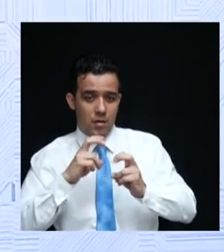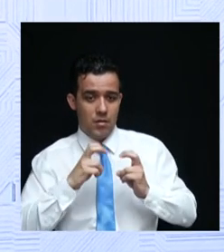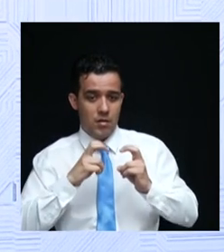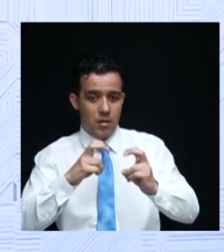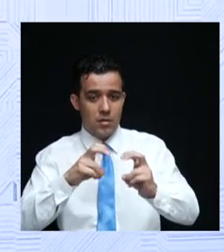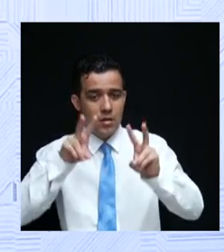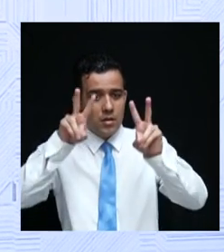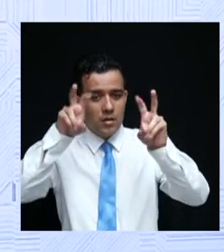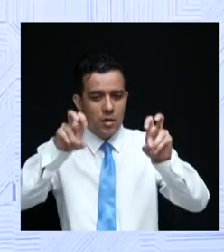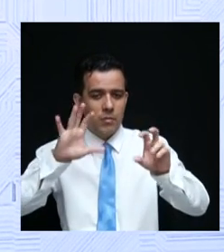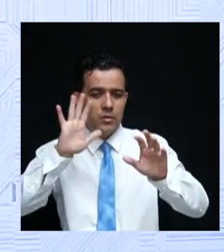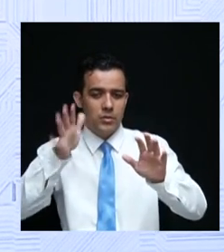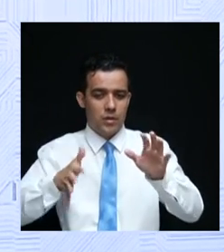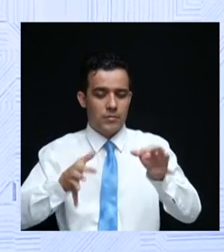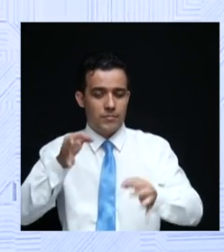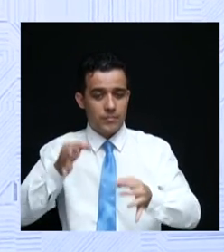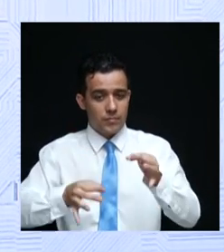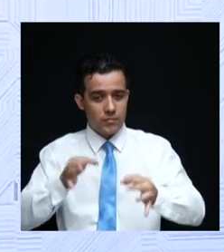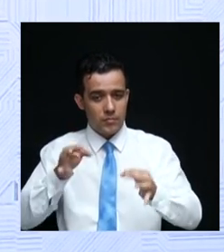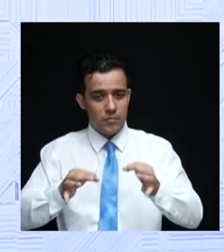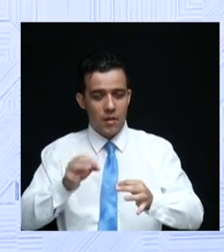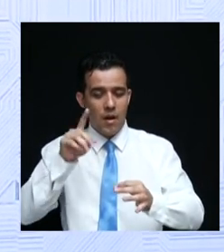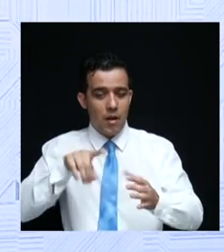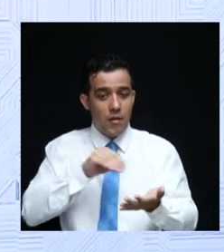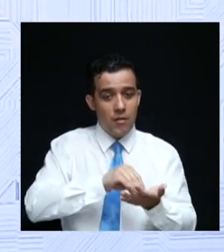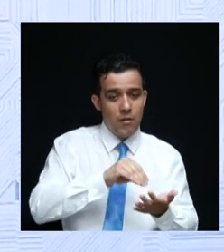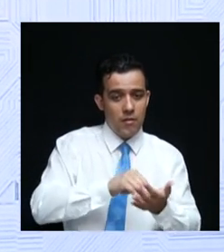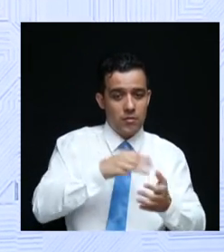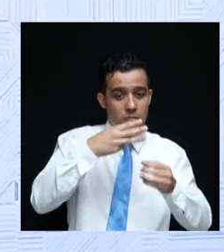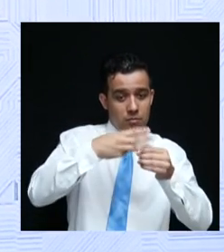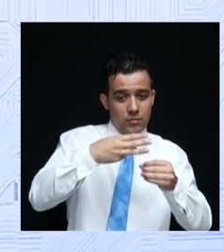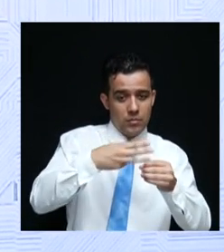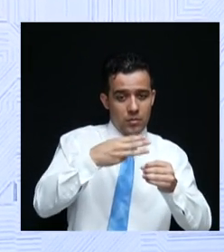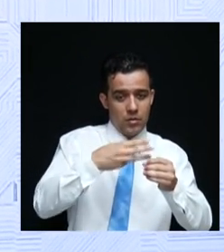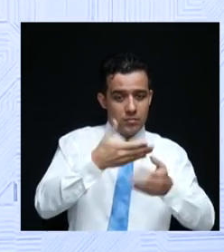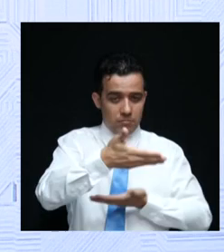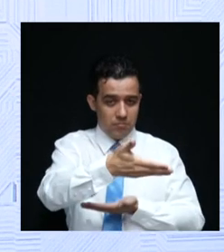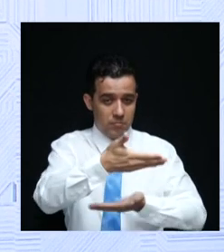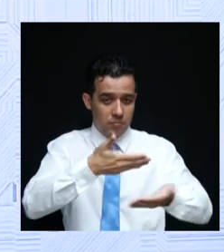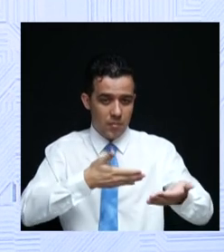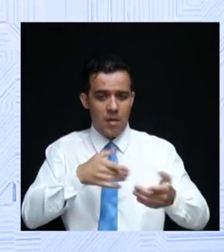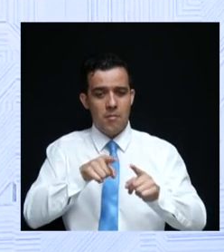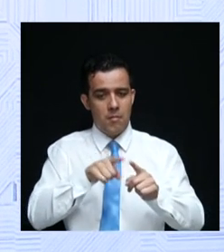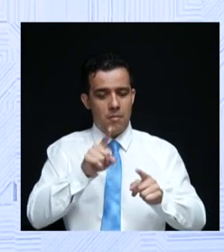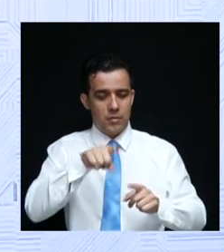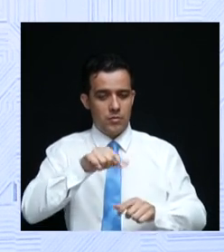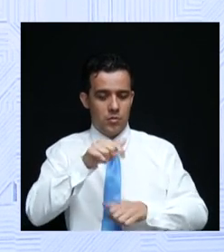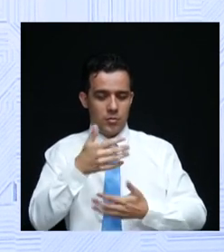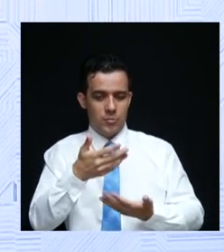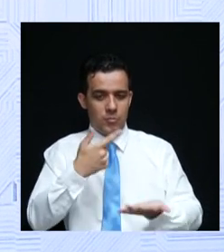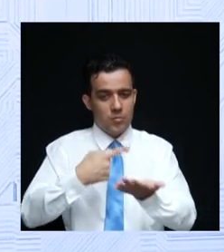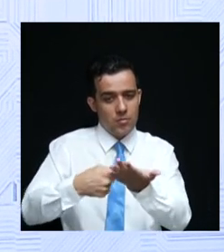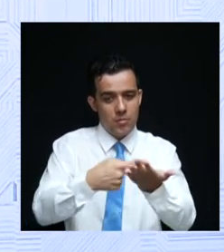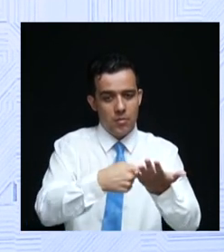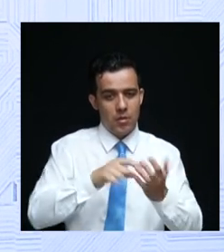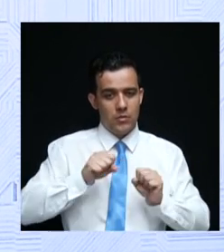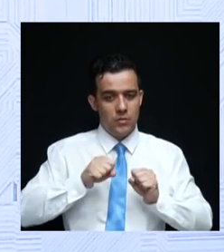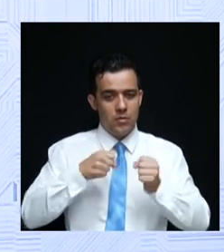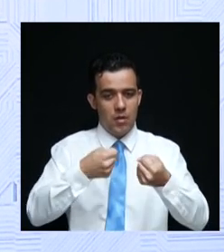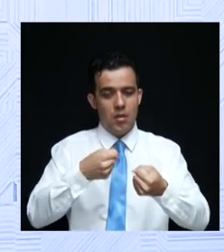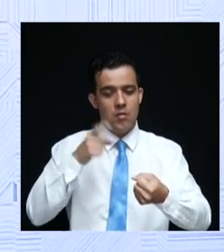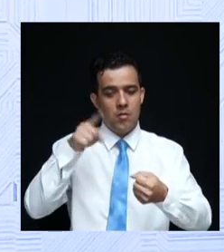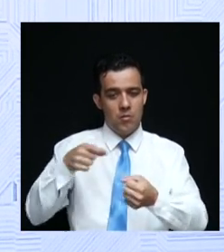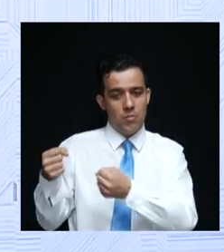foi judicializado sem a competência do município ou da metrobus, mas estamos evitando esforços agora definidos pelo Poder